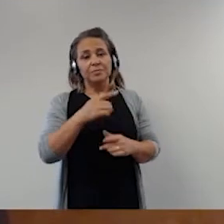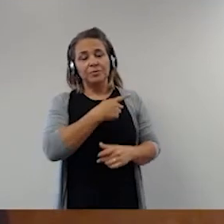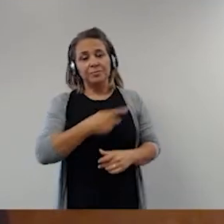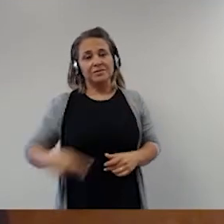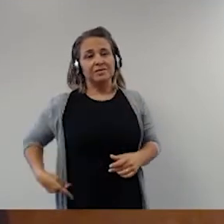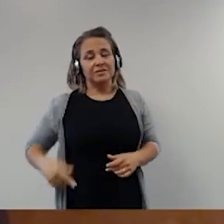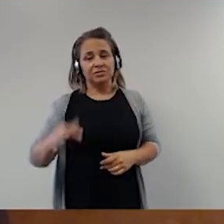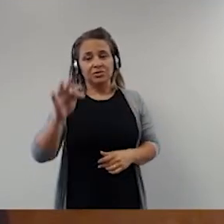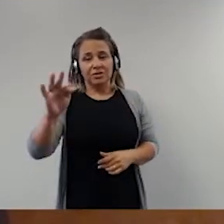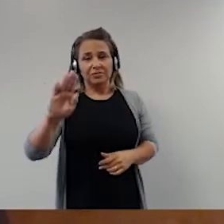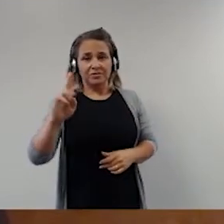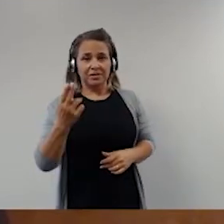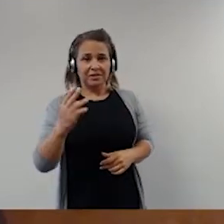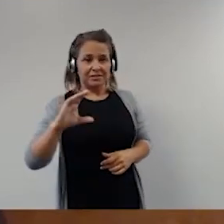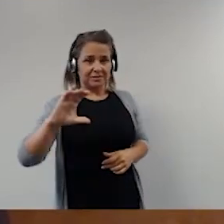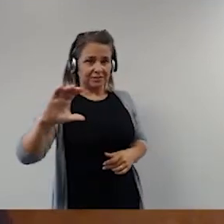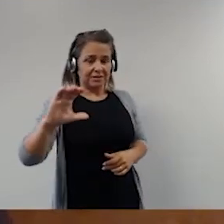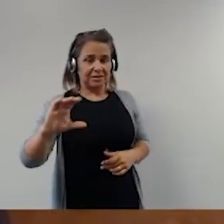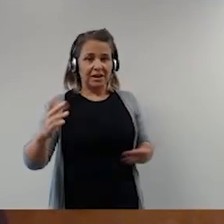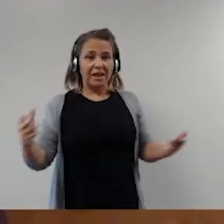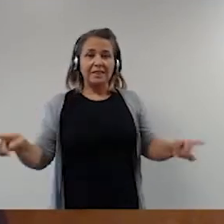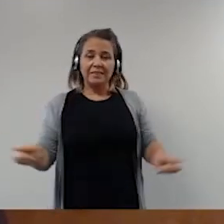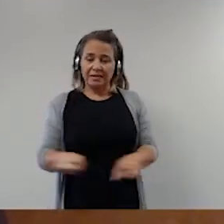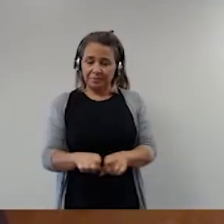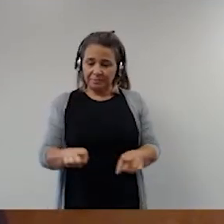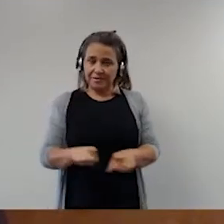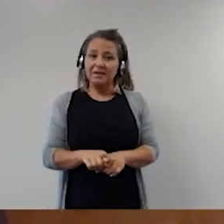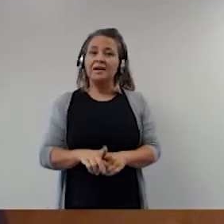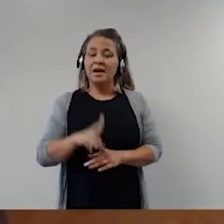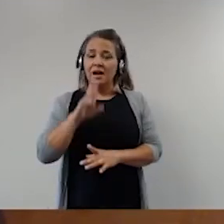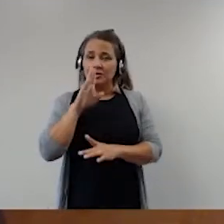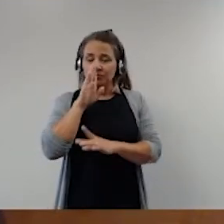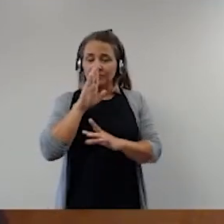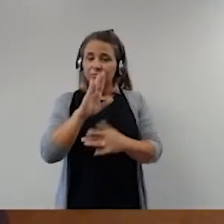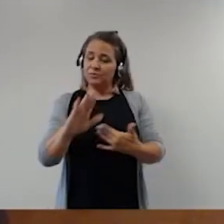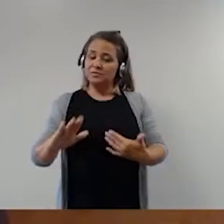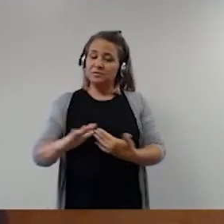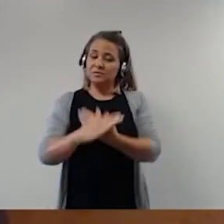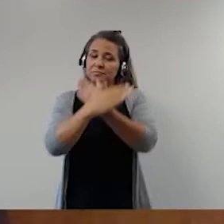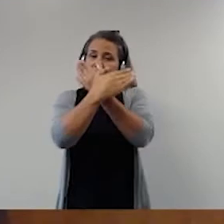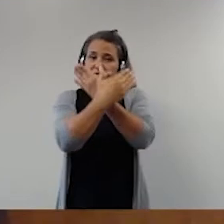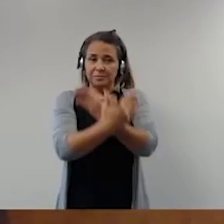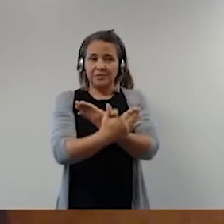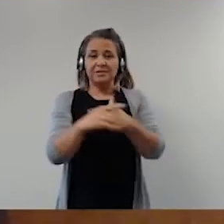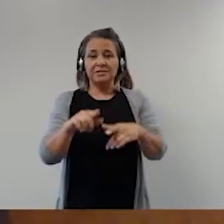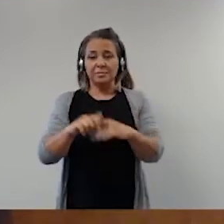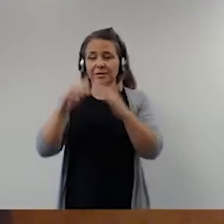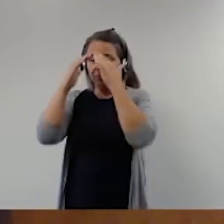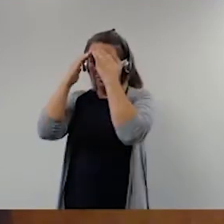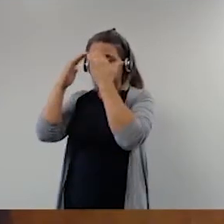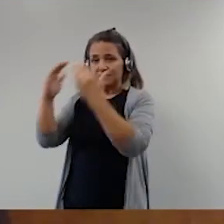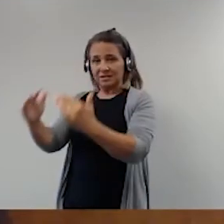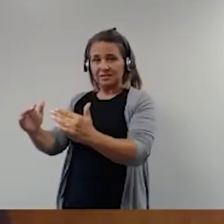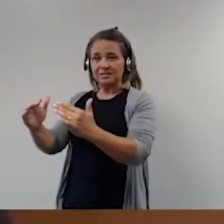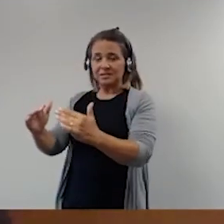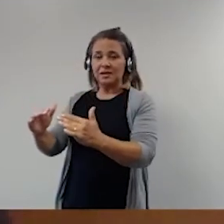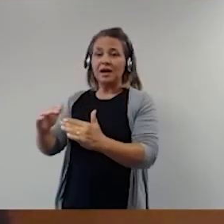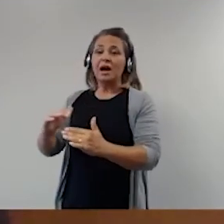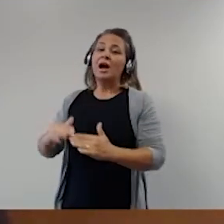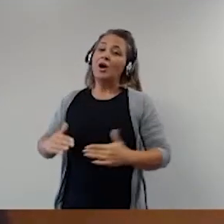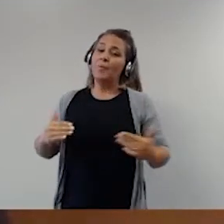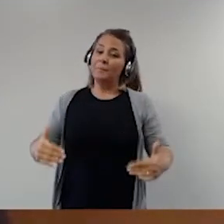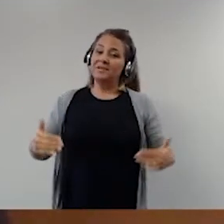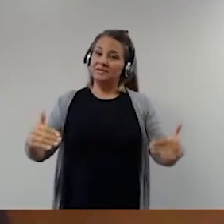Armadas também se subordinam ao Ministério da Defesa. Então, vejam bem, se as Forças Armadas